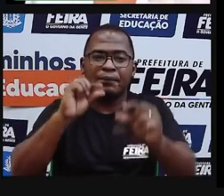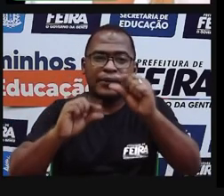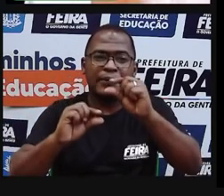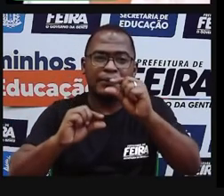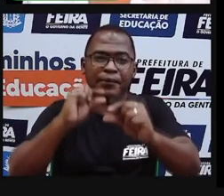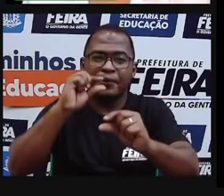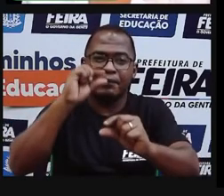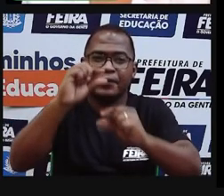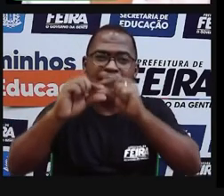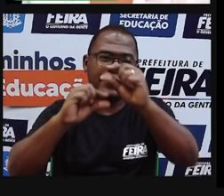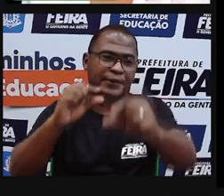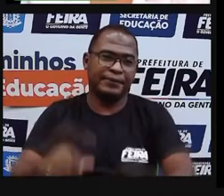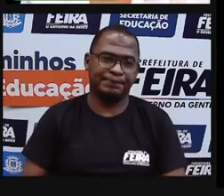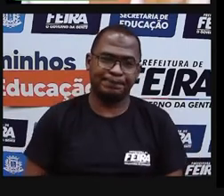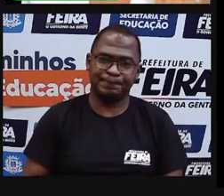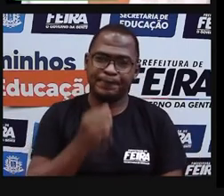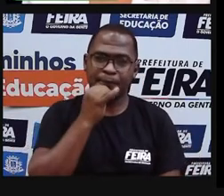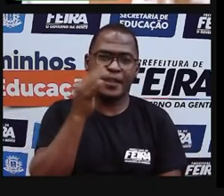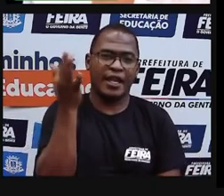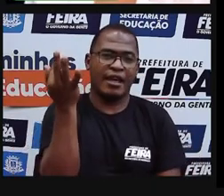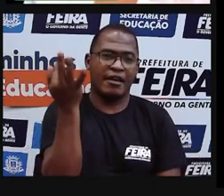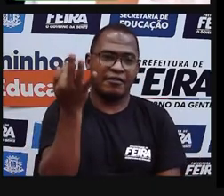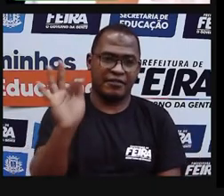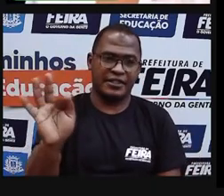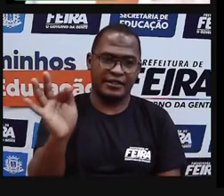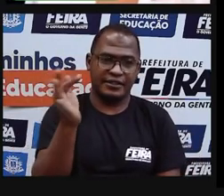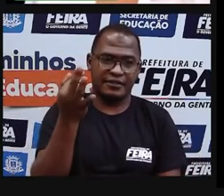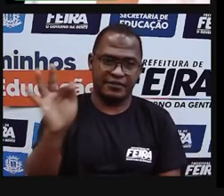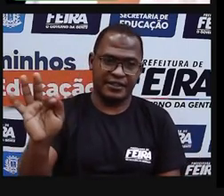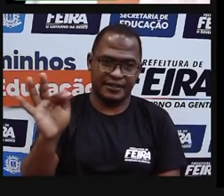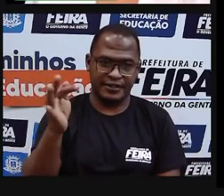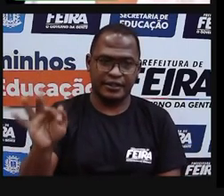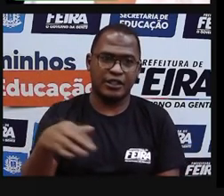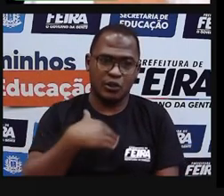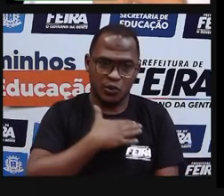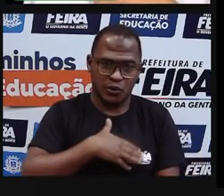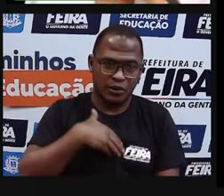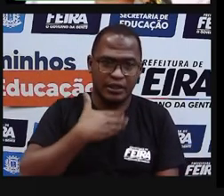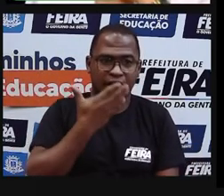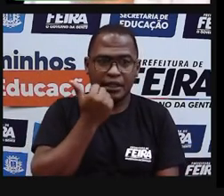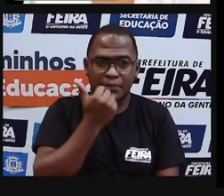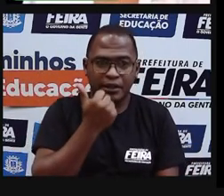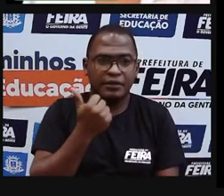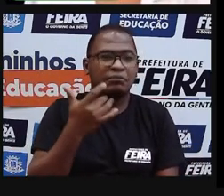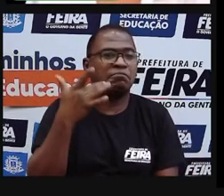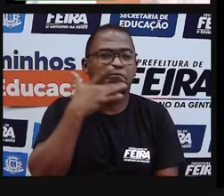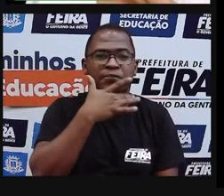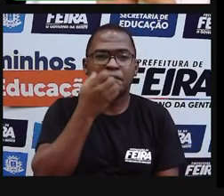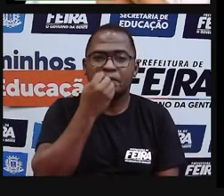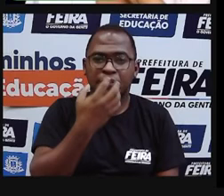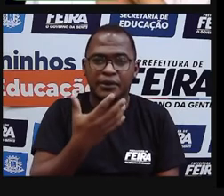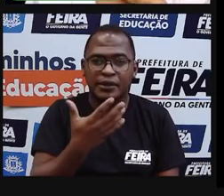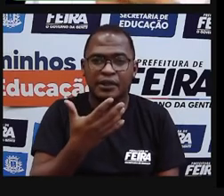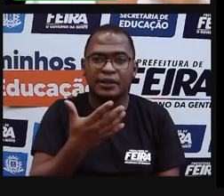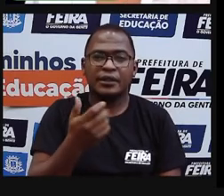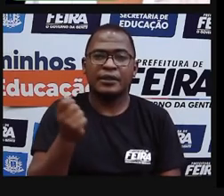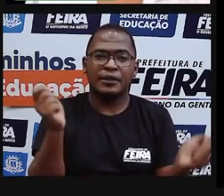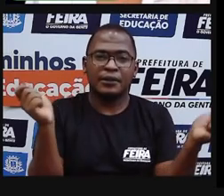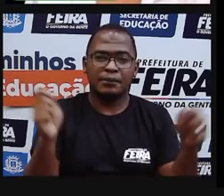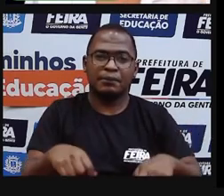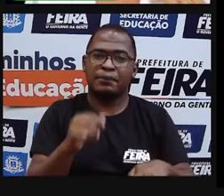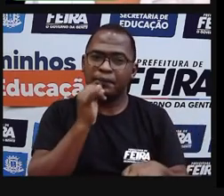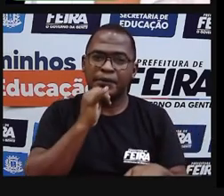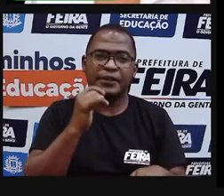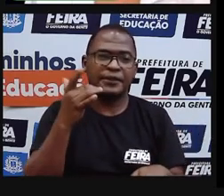comem alimentos saborosos, só que em poucas quantidades. Então, é proibido tirar tudo, é permitido tirar tudo do